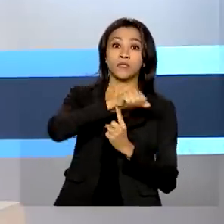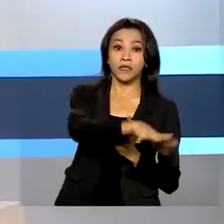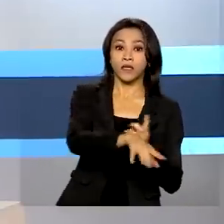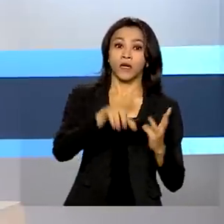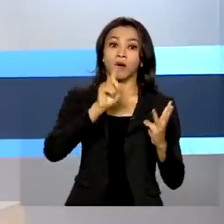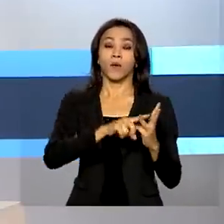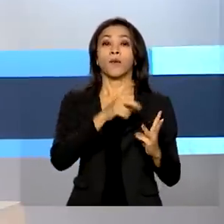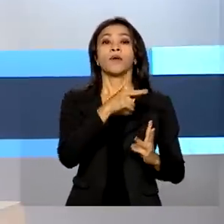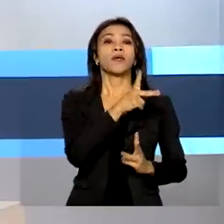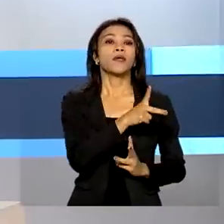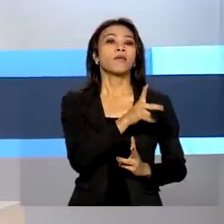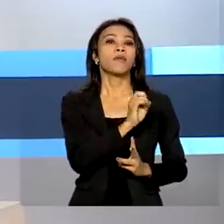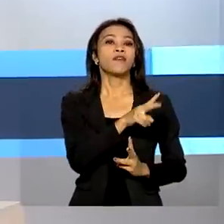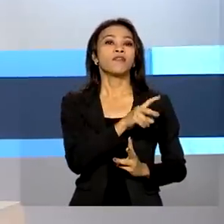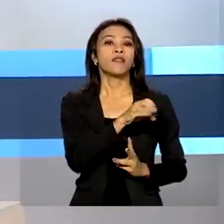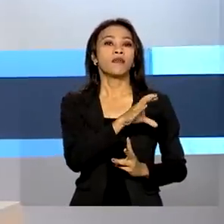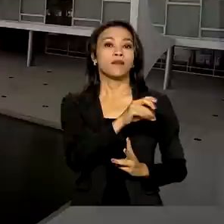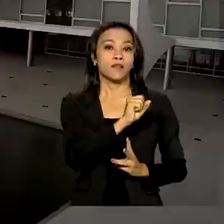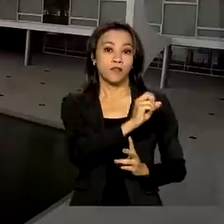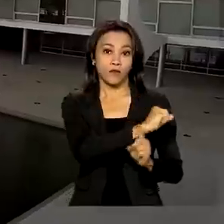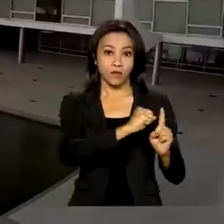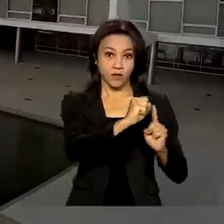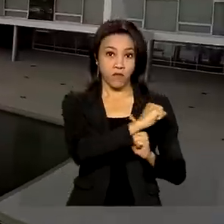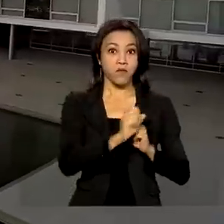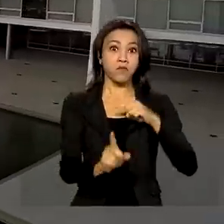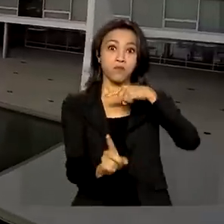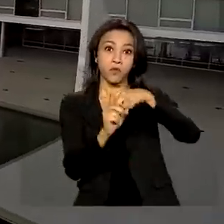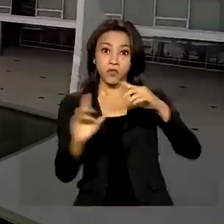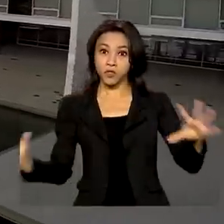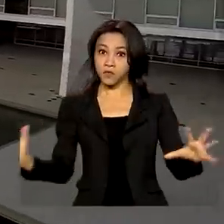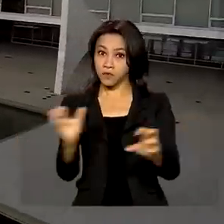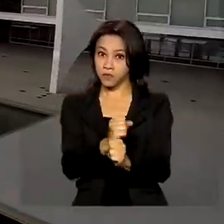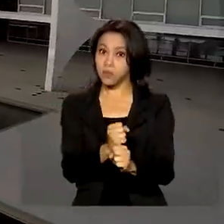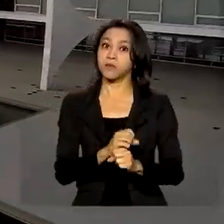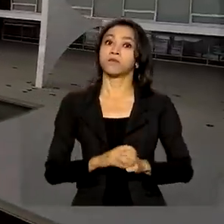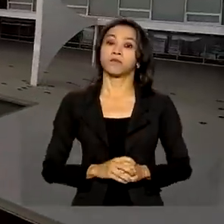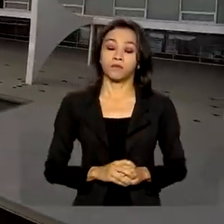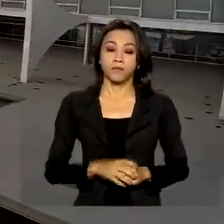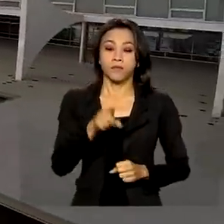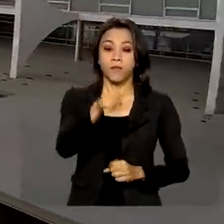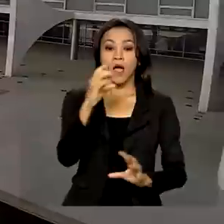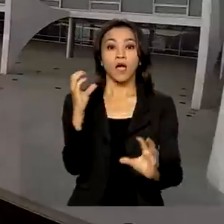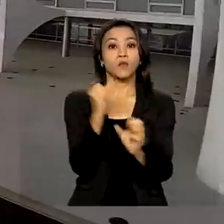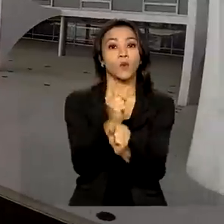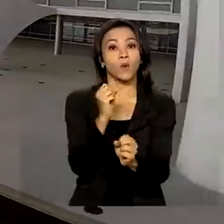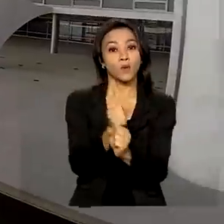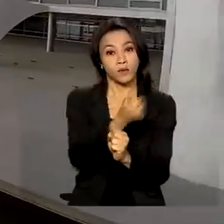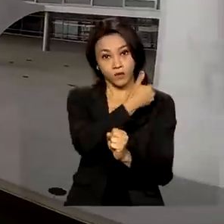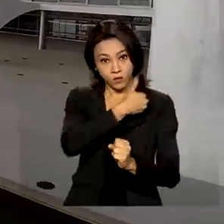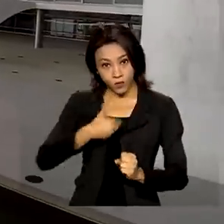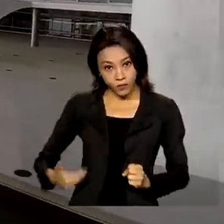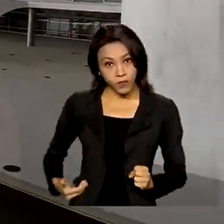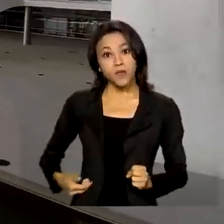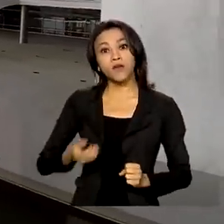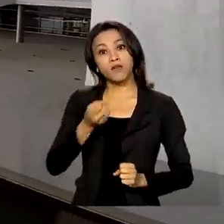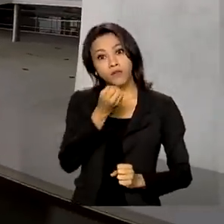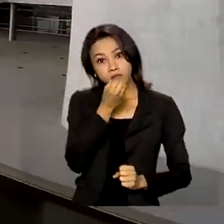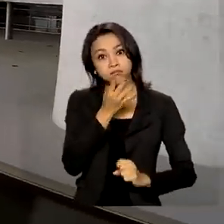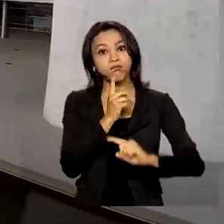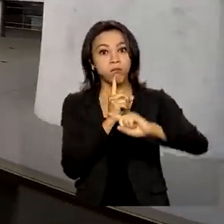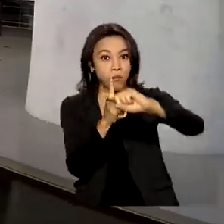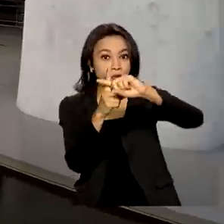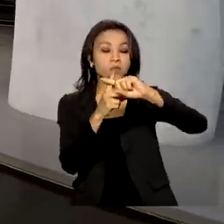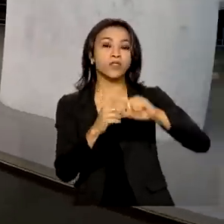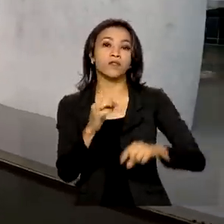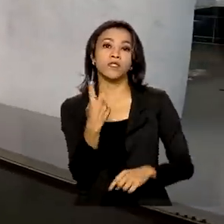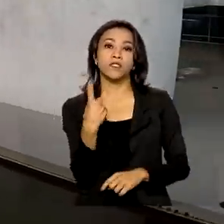no mês passado saldo positivo. Em julho, as contas do governo apresentaram um saldo positivo de